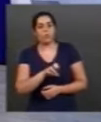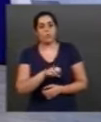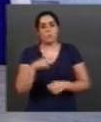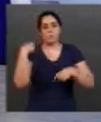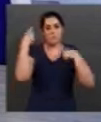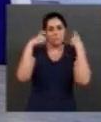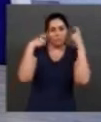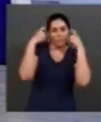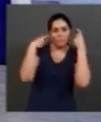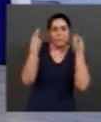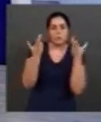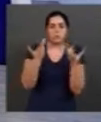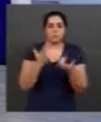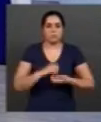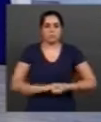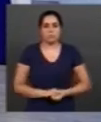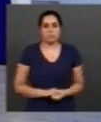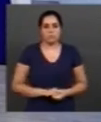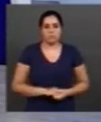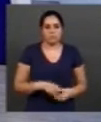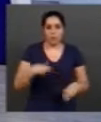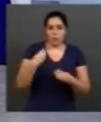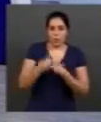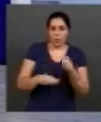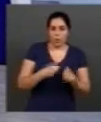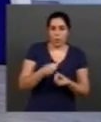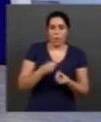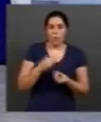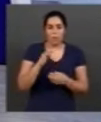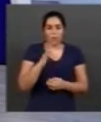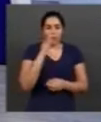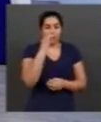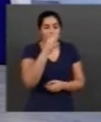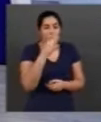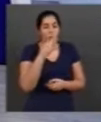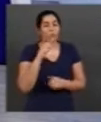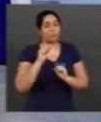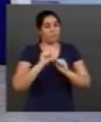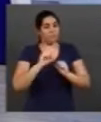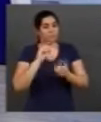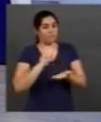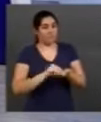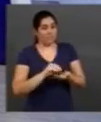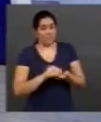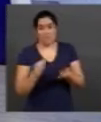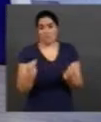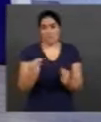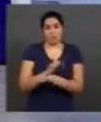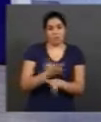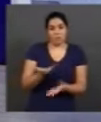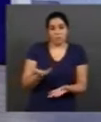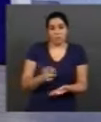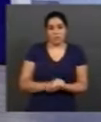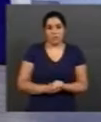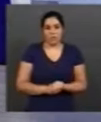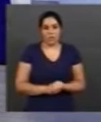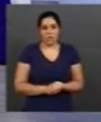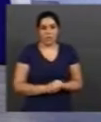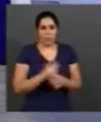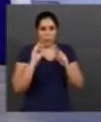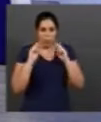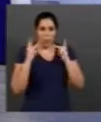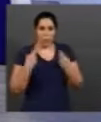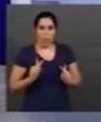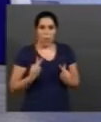água, do abastecimento, que um dia pode entrar em crise e quem sabe acabar. O homem urbano,